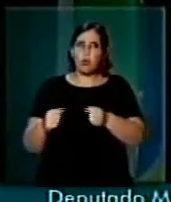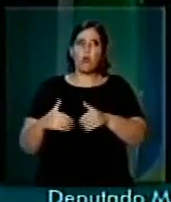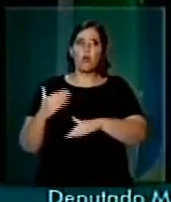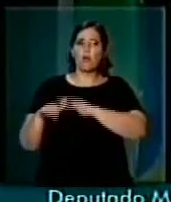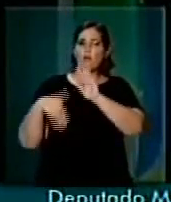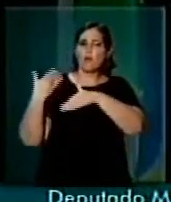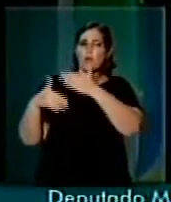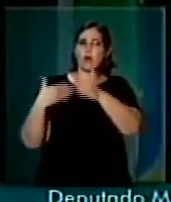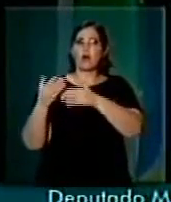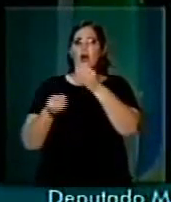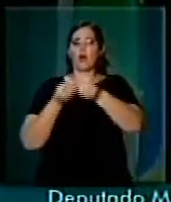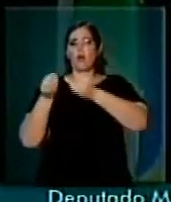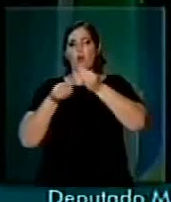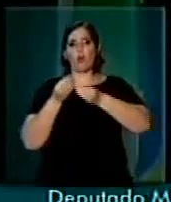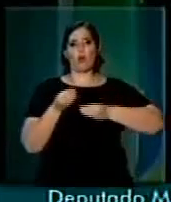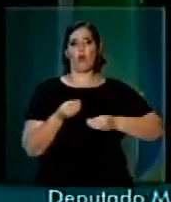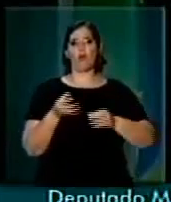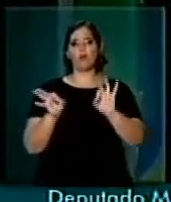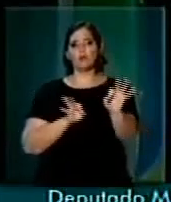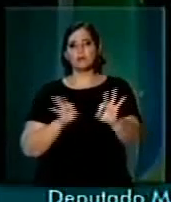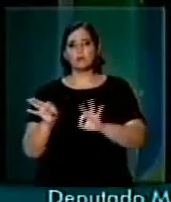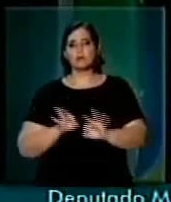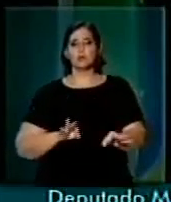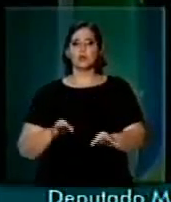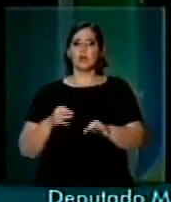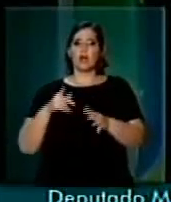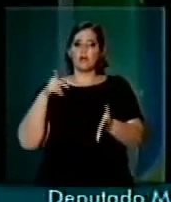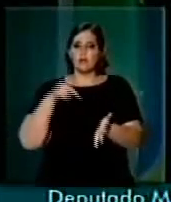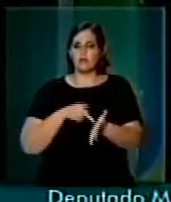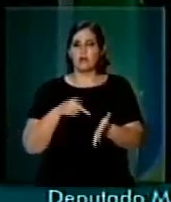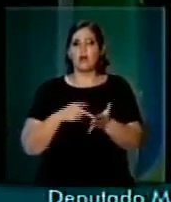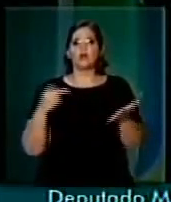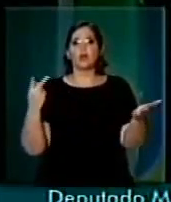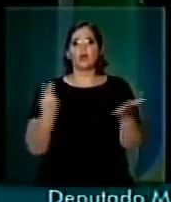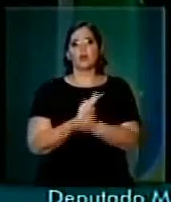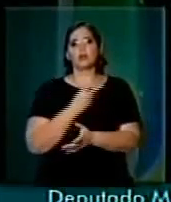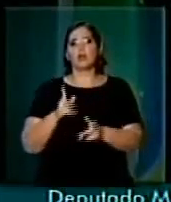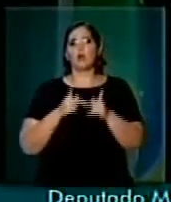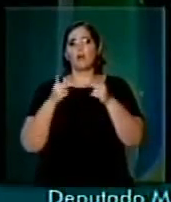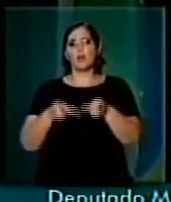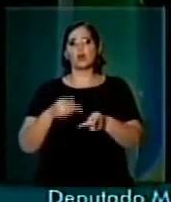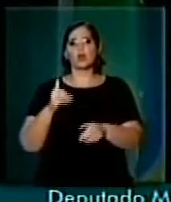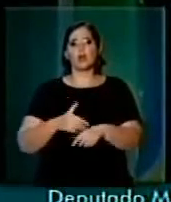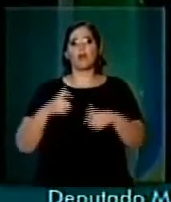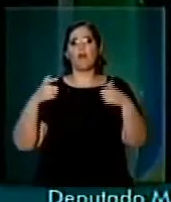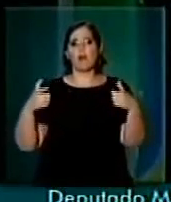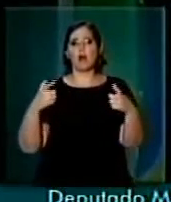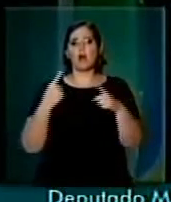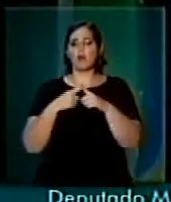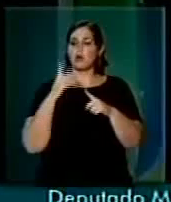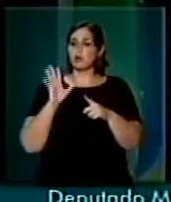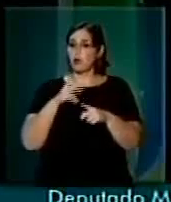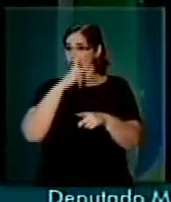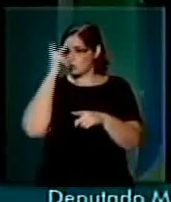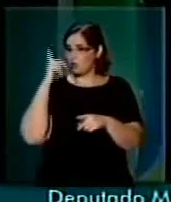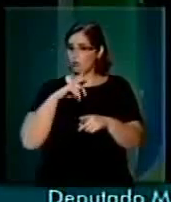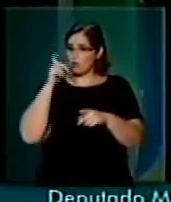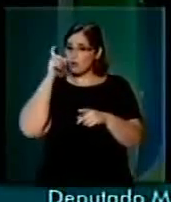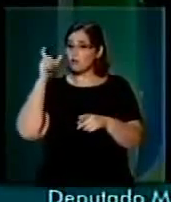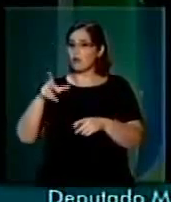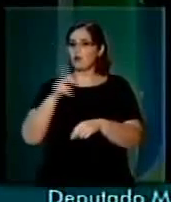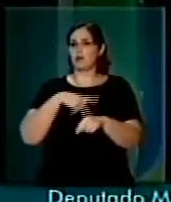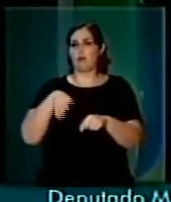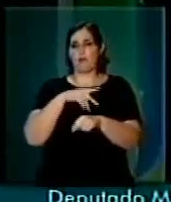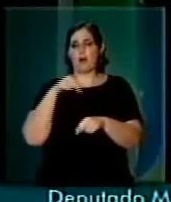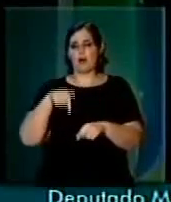efetivação daqueles projetos maiores que tem interesse, que o país tem